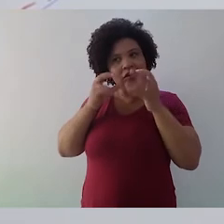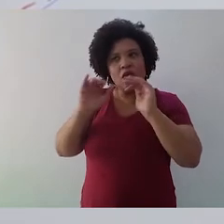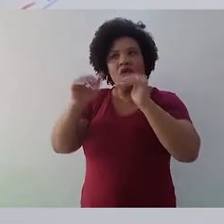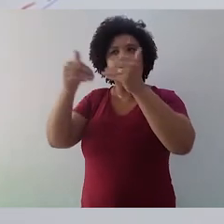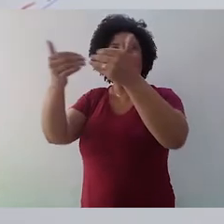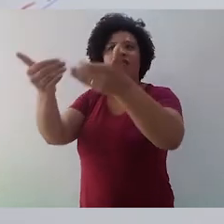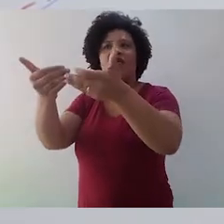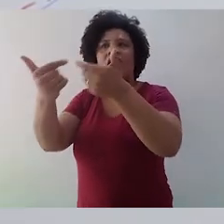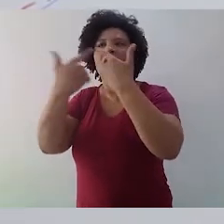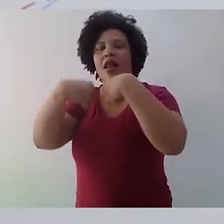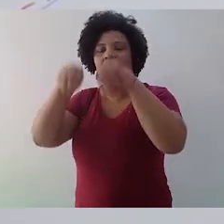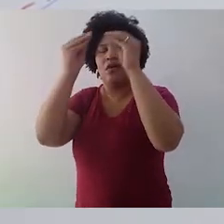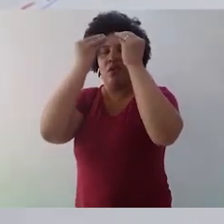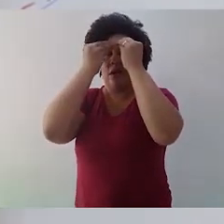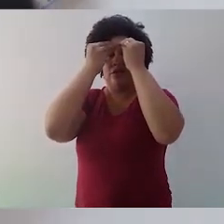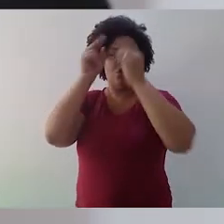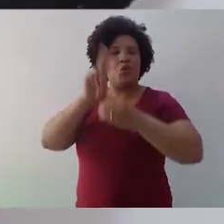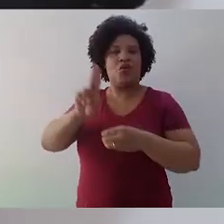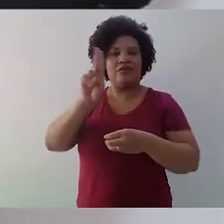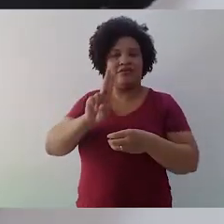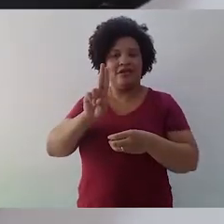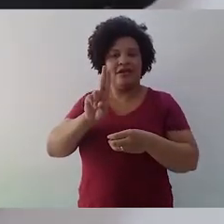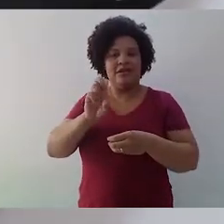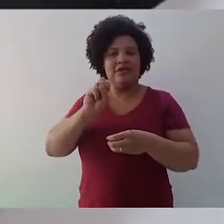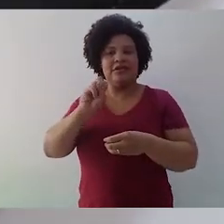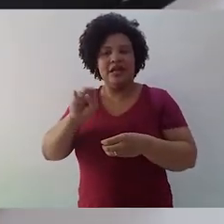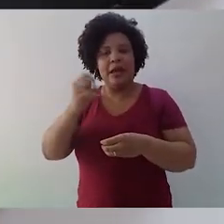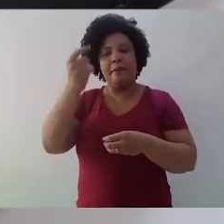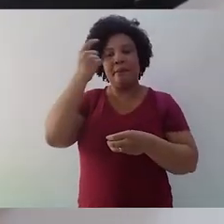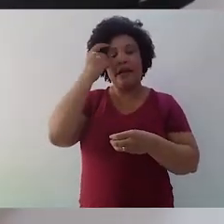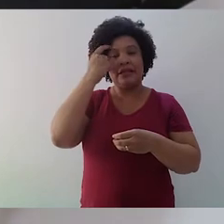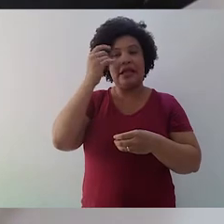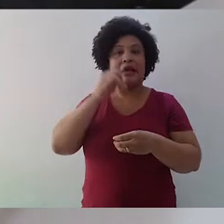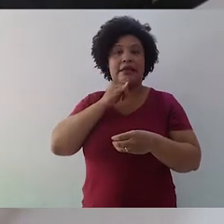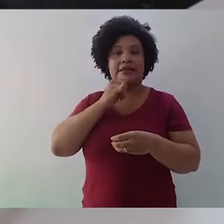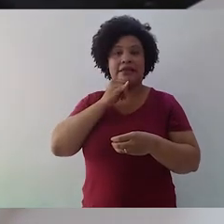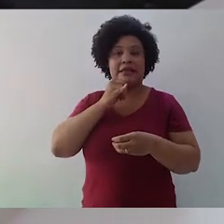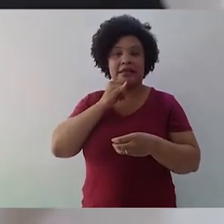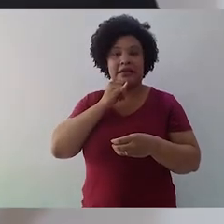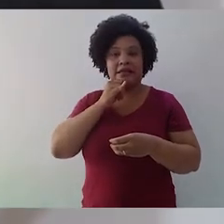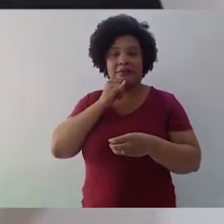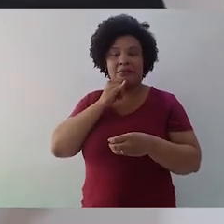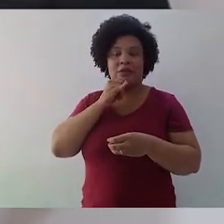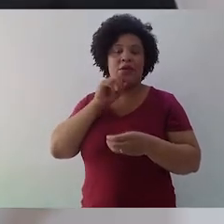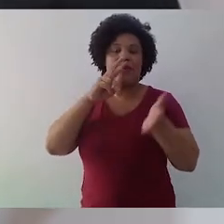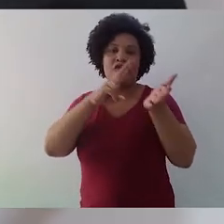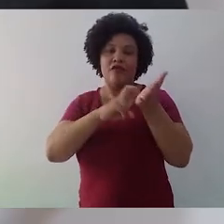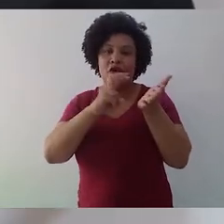do uso da linguagem. Então, se eu começar a pensar em termos, por exemplo, de precisão vocabular,